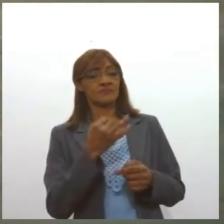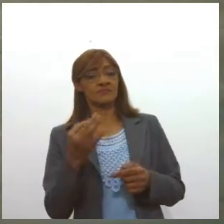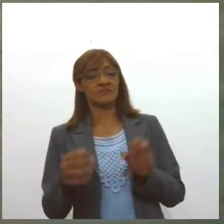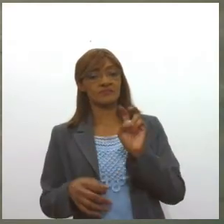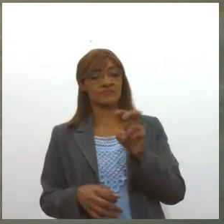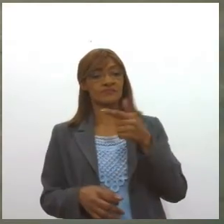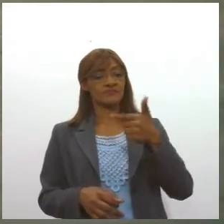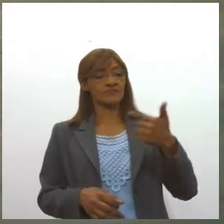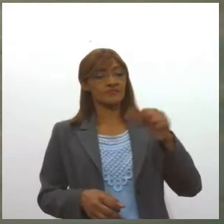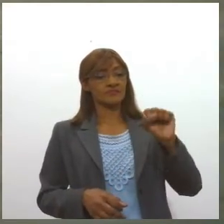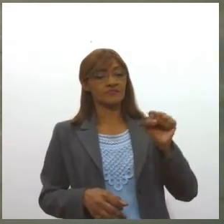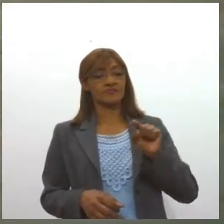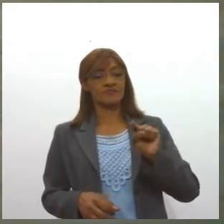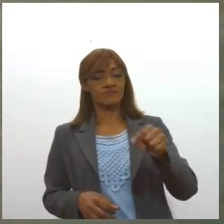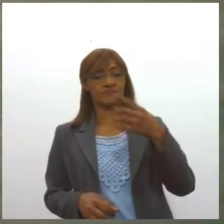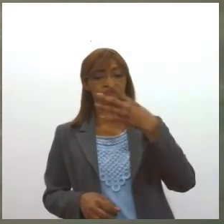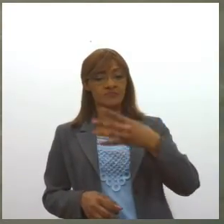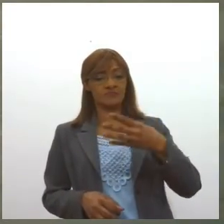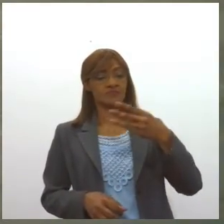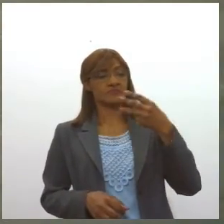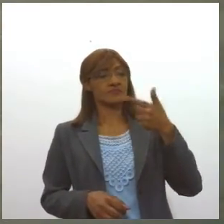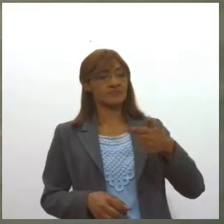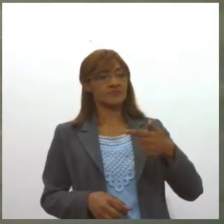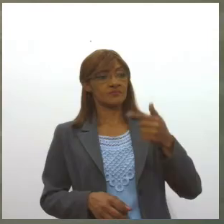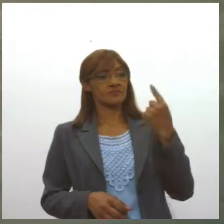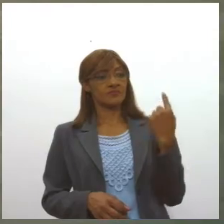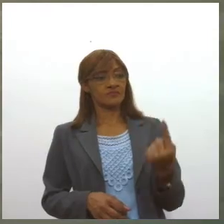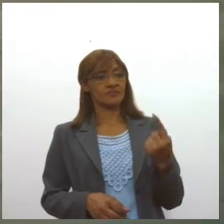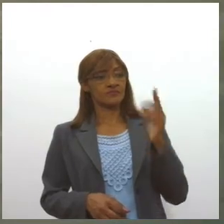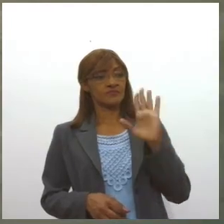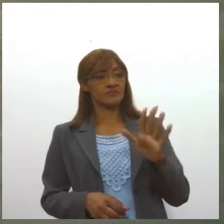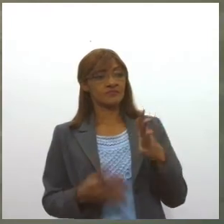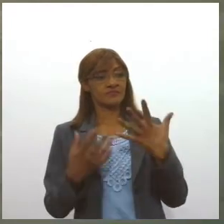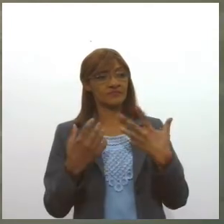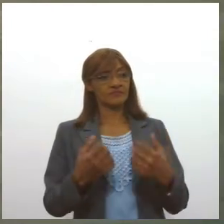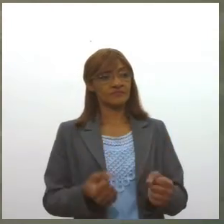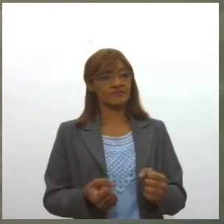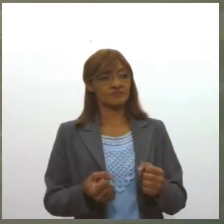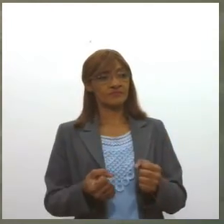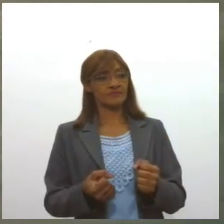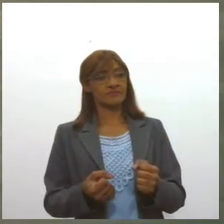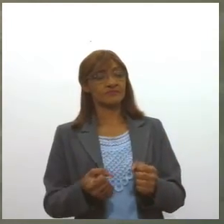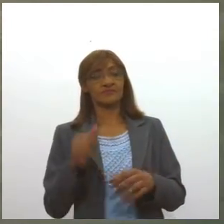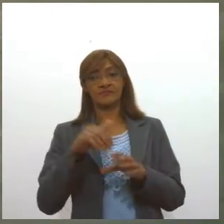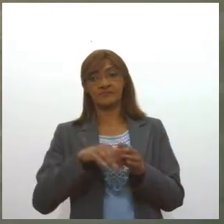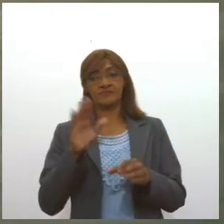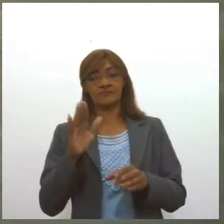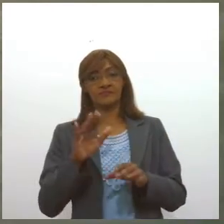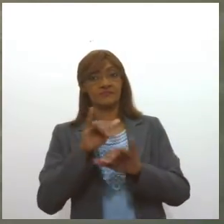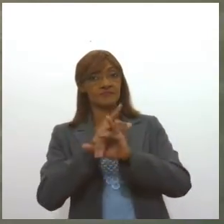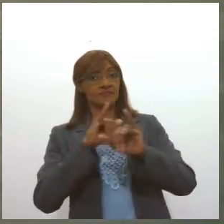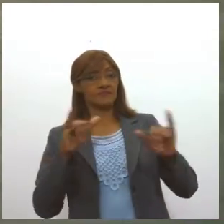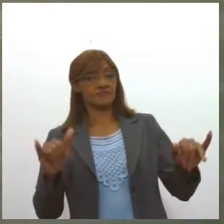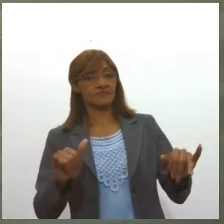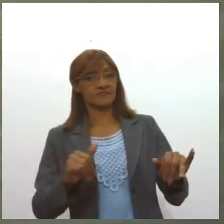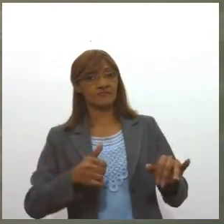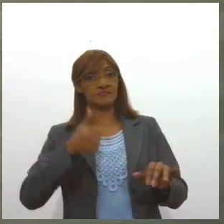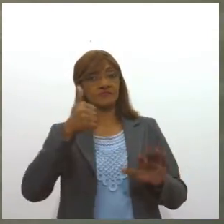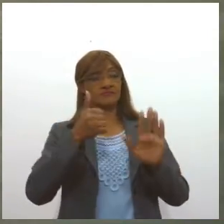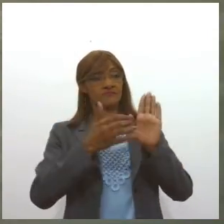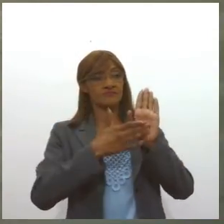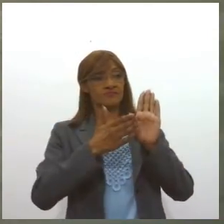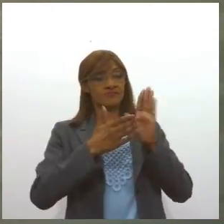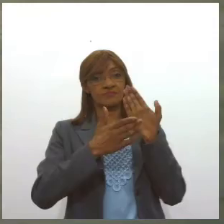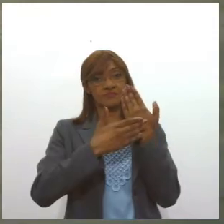.461 tiveram suas candidaturas aceitas pela Corte Eleitoral. Lembrando que o primeiro turno das eleições